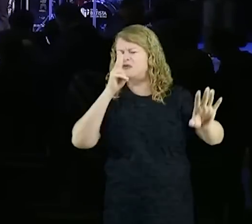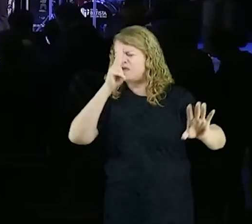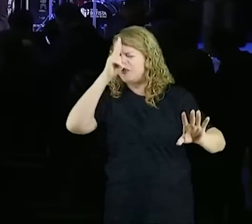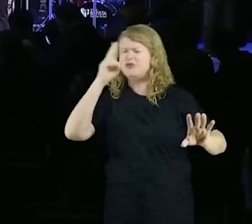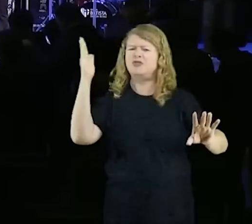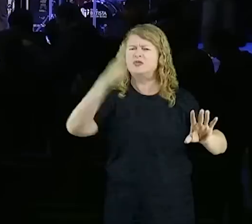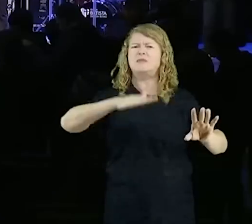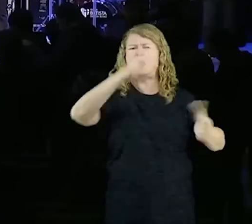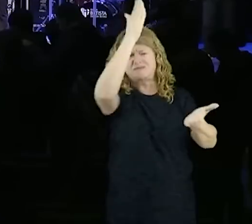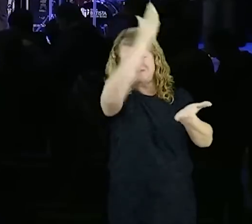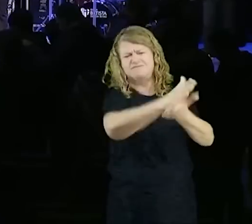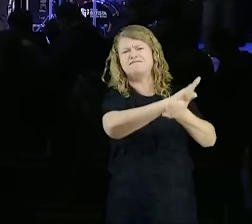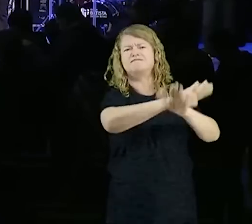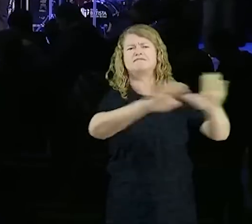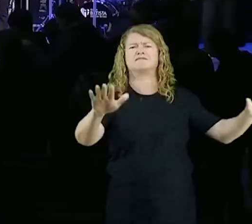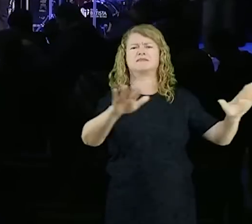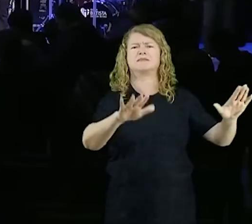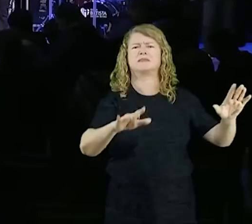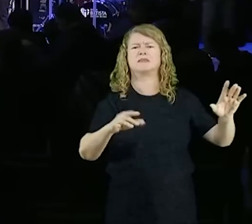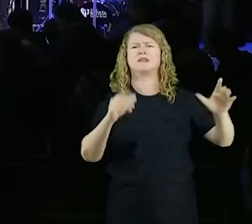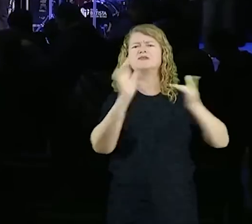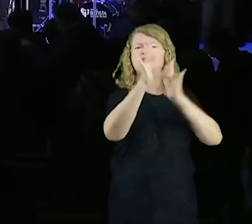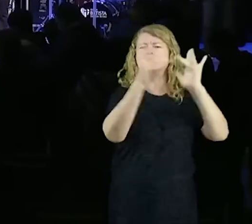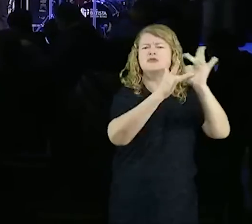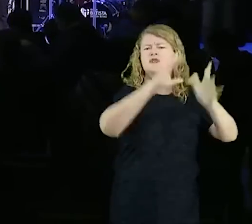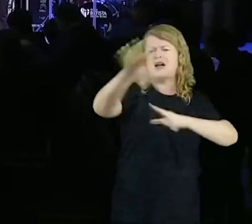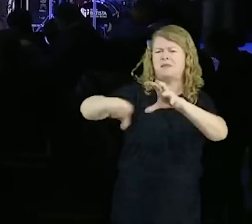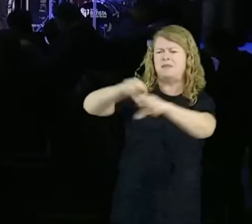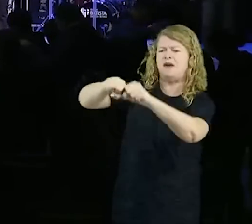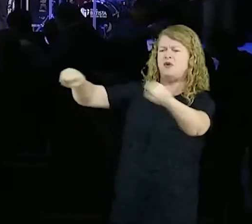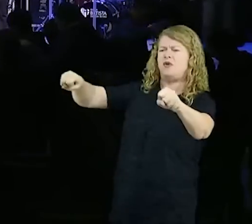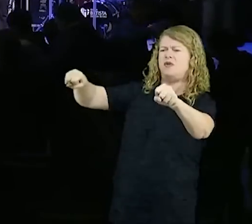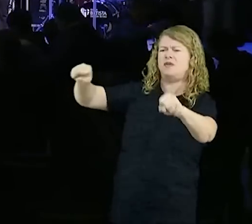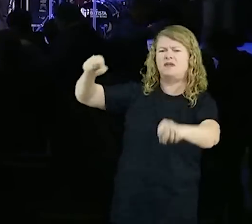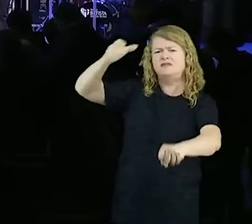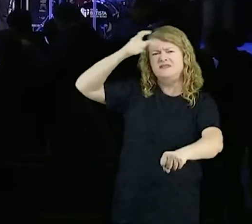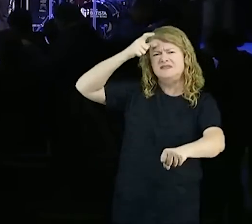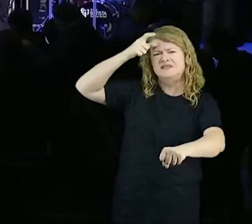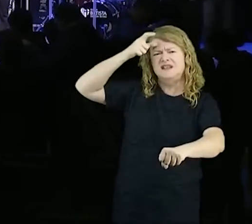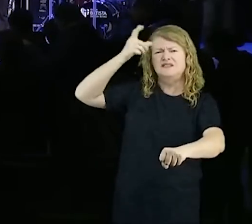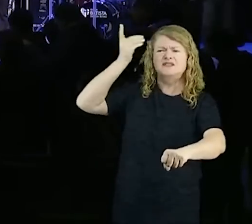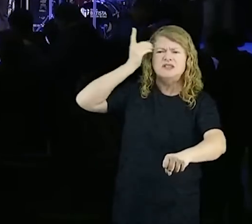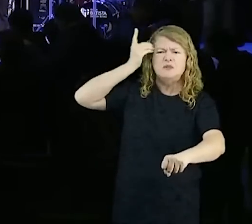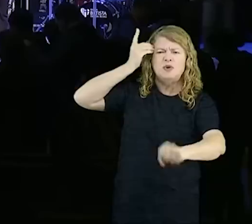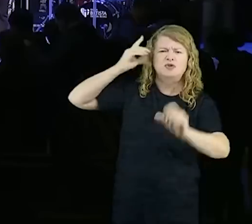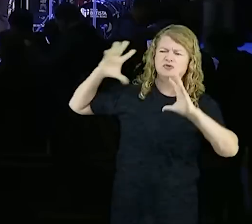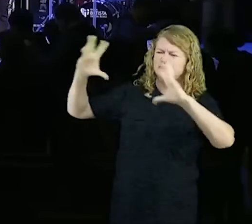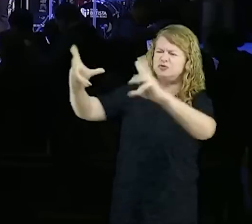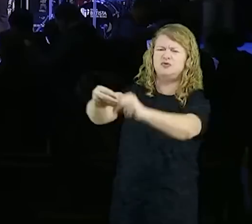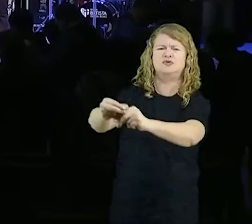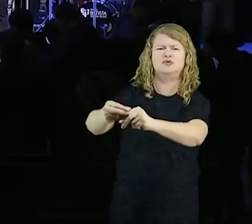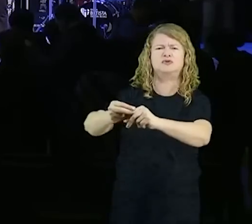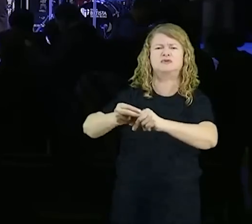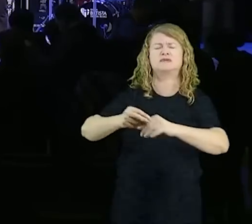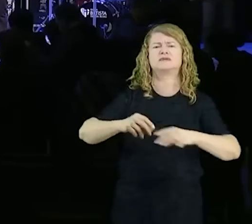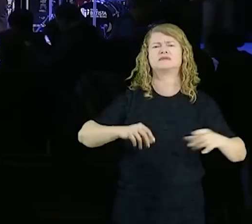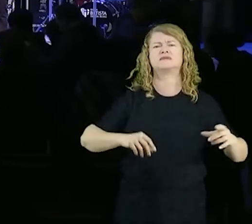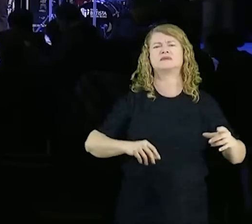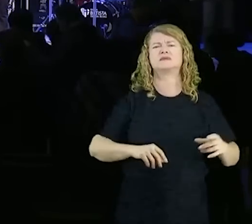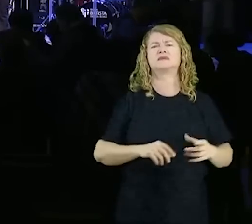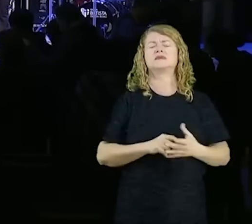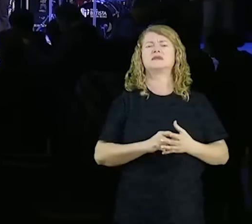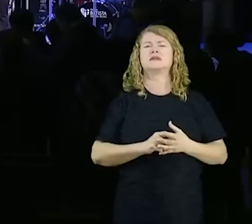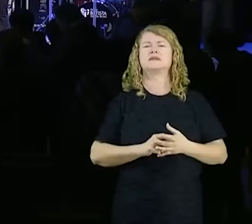amarrou Satanás, e seus demônios, aquele que desarmou as trevas, que despojou,